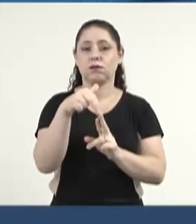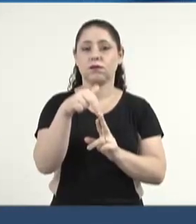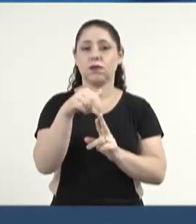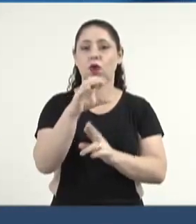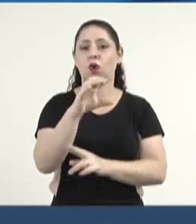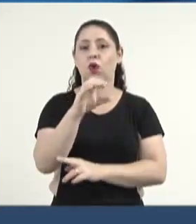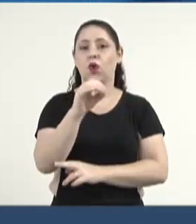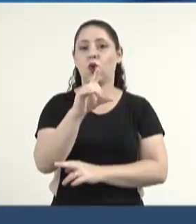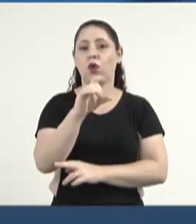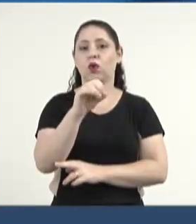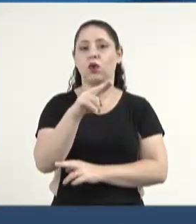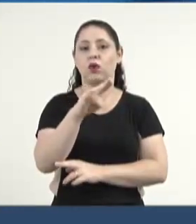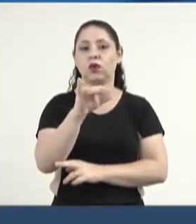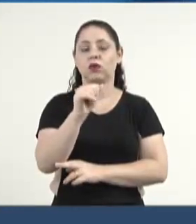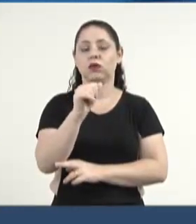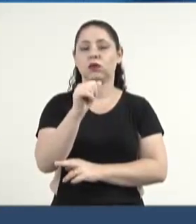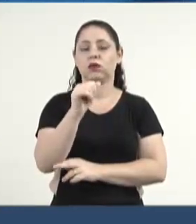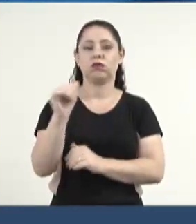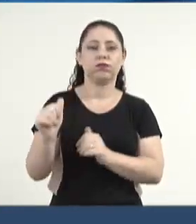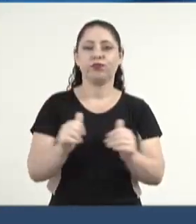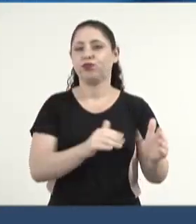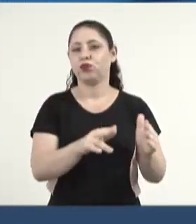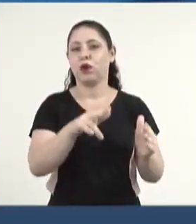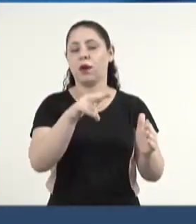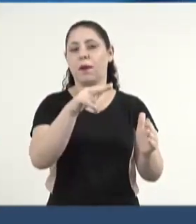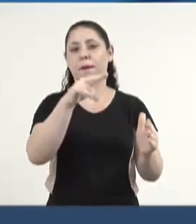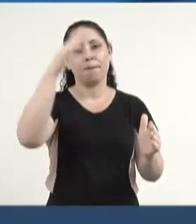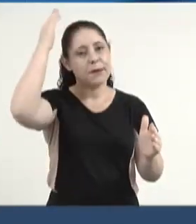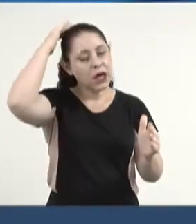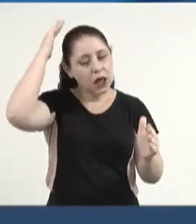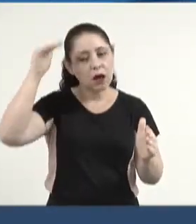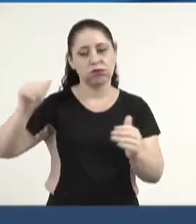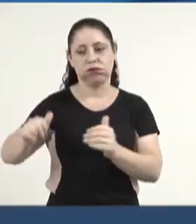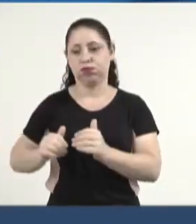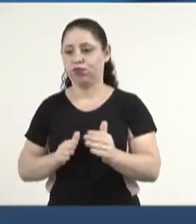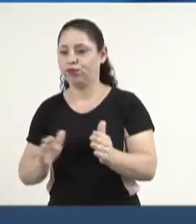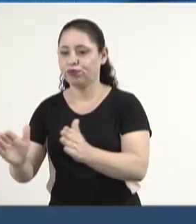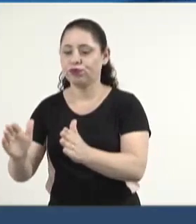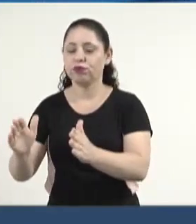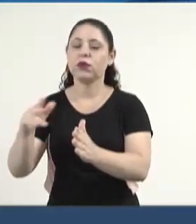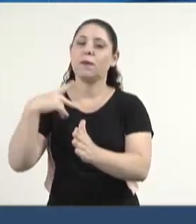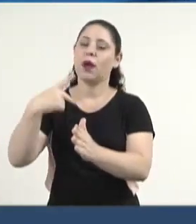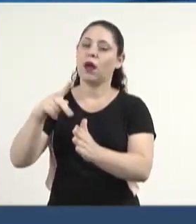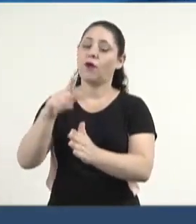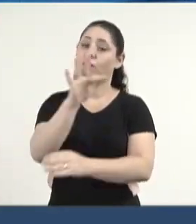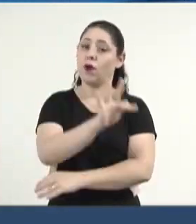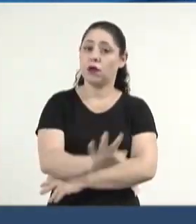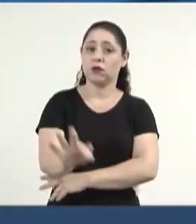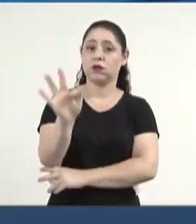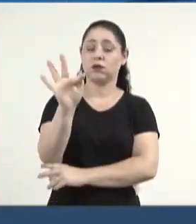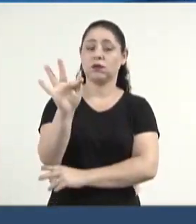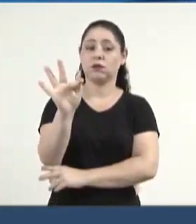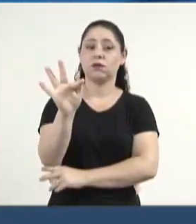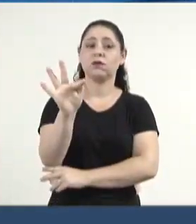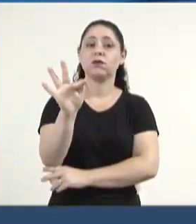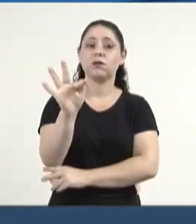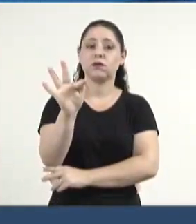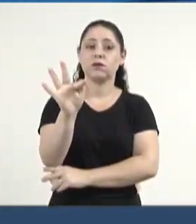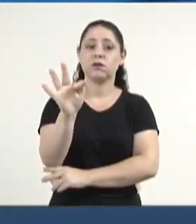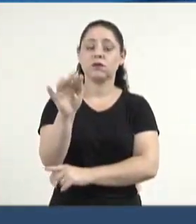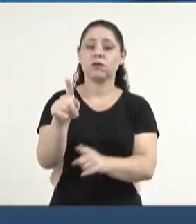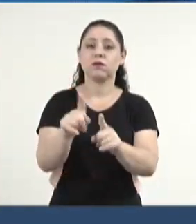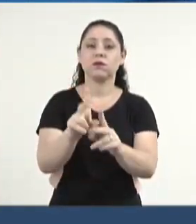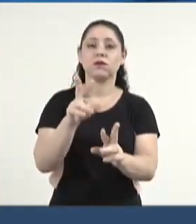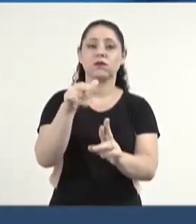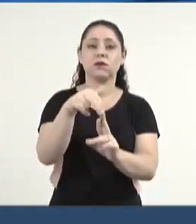colônia do Rio Paraná e do Rio Paraguai e também da federação, como também